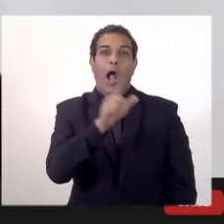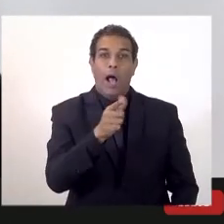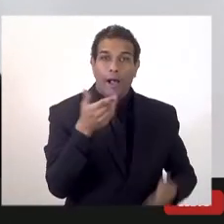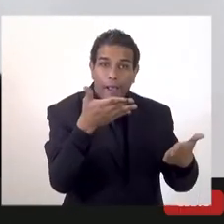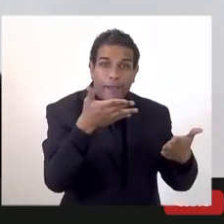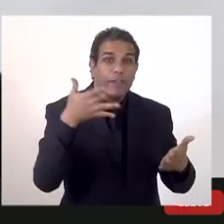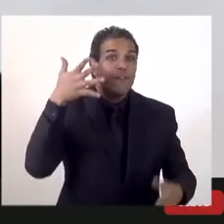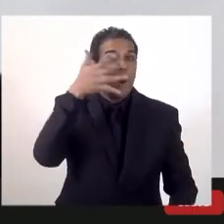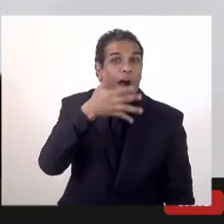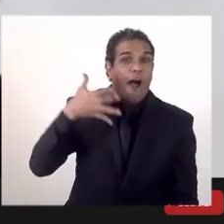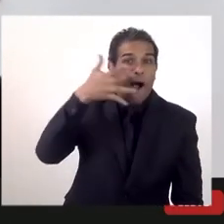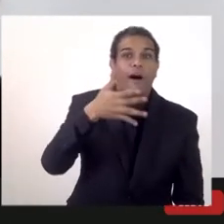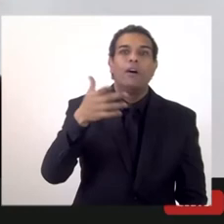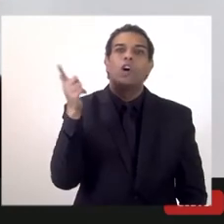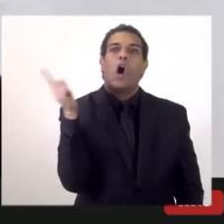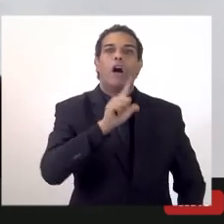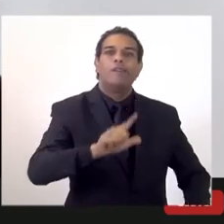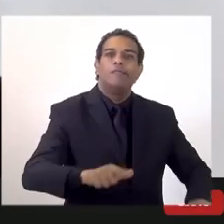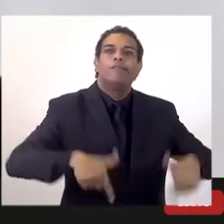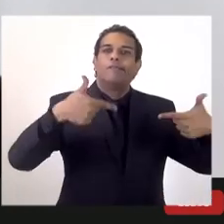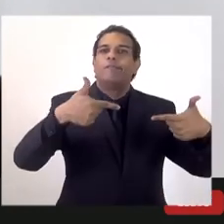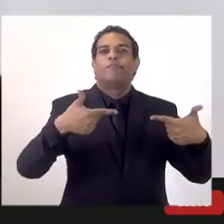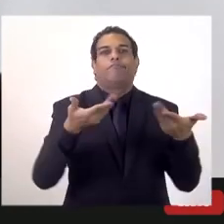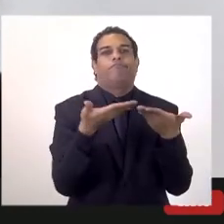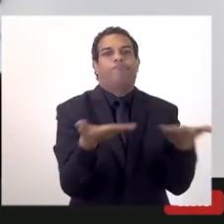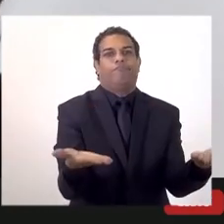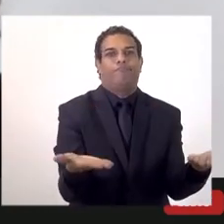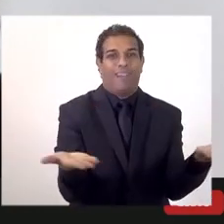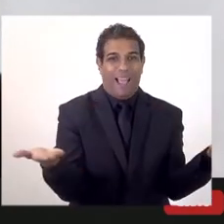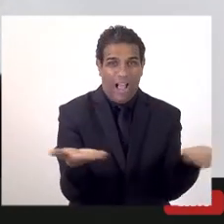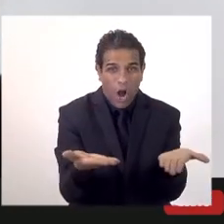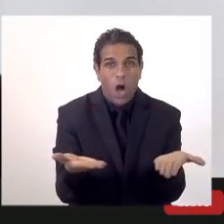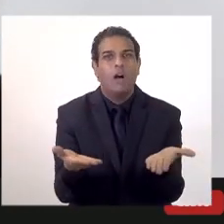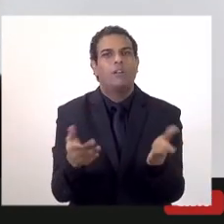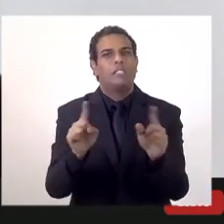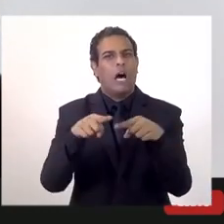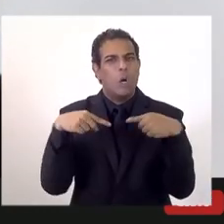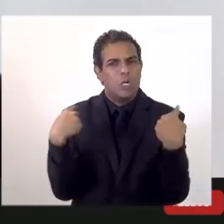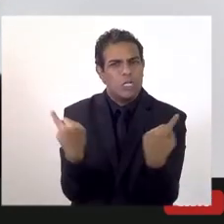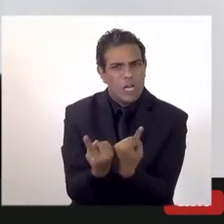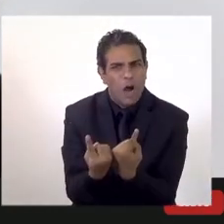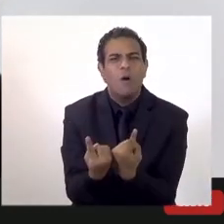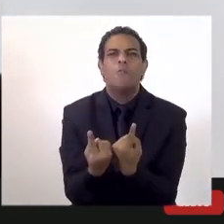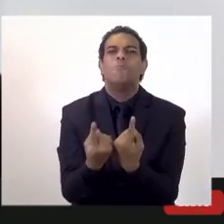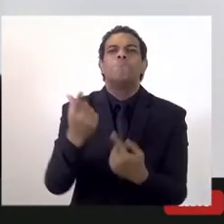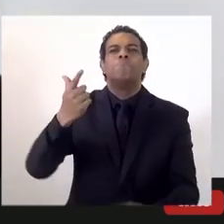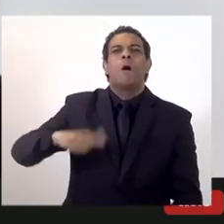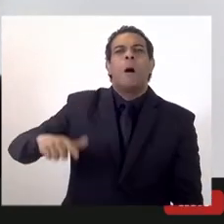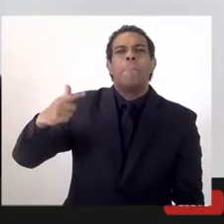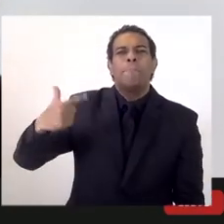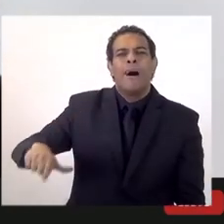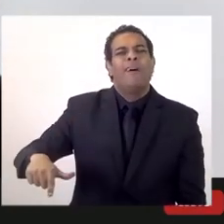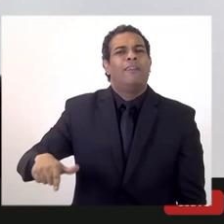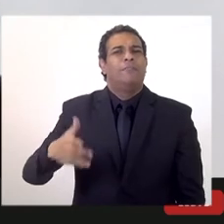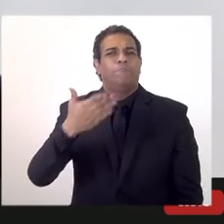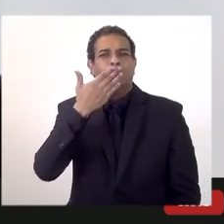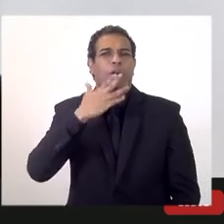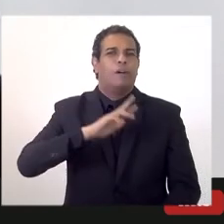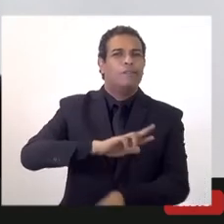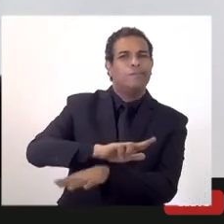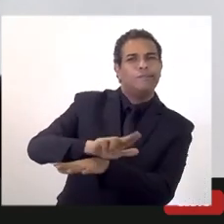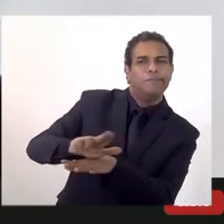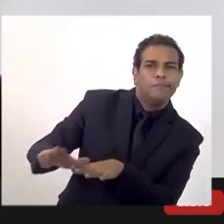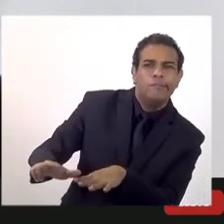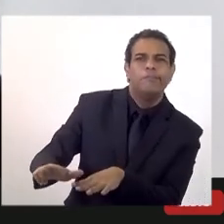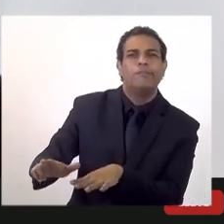tem permitido esse trabalho não só com essa sessão como a gente tem colocado em várias outras sessões